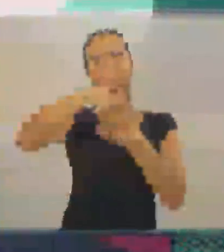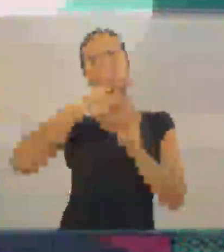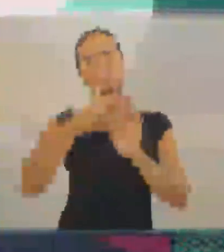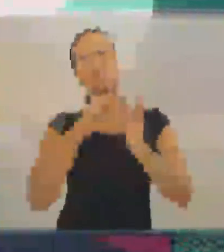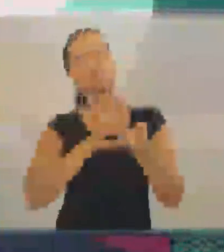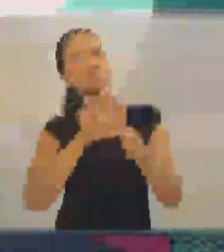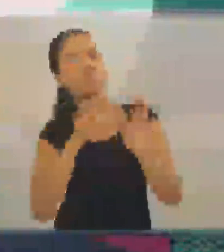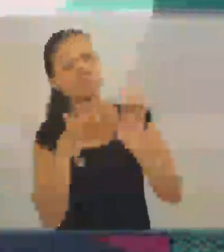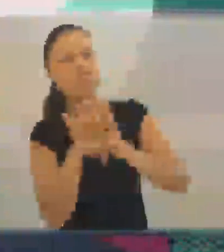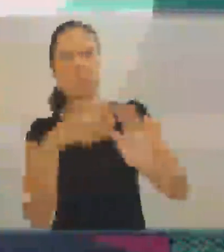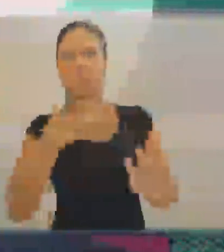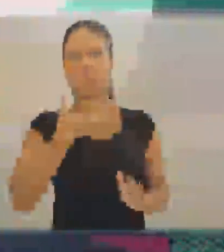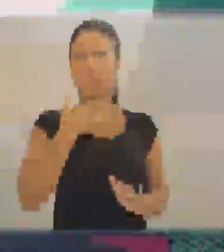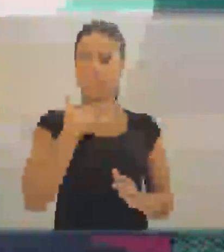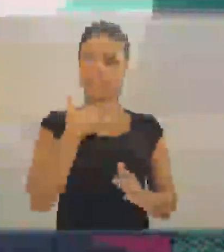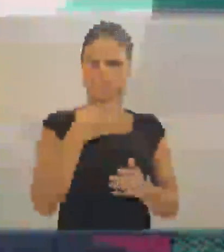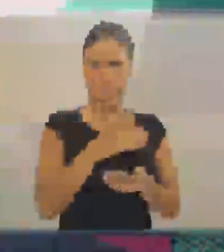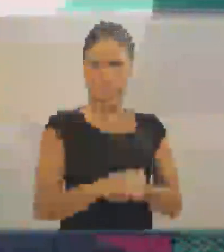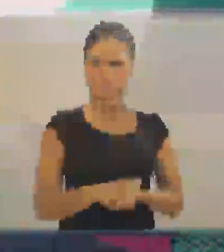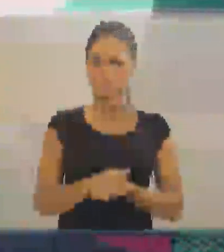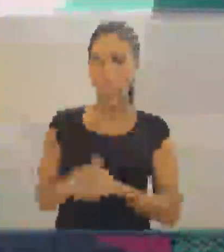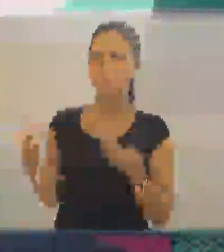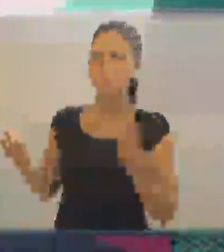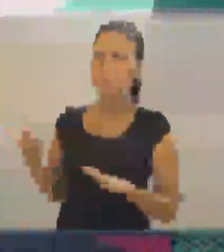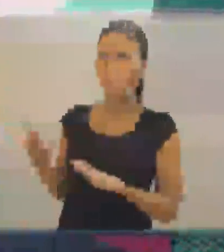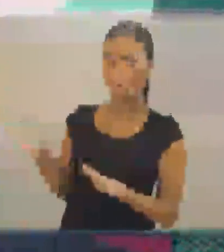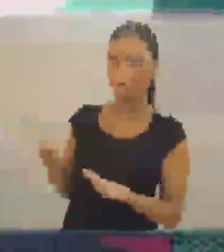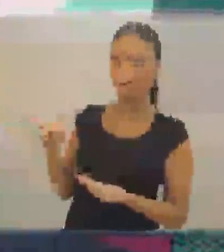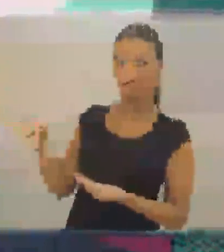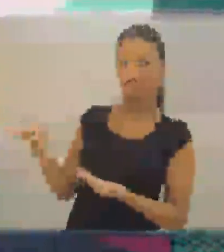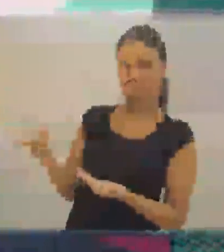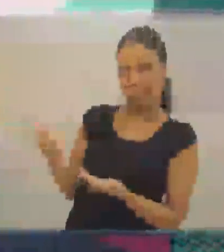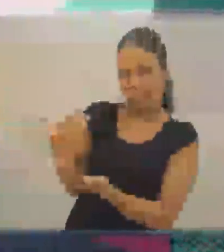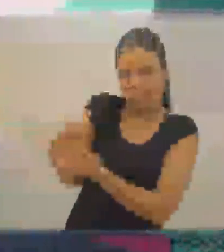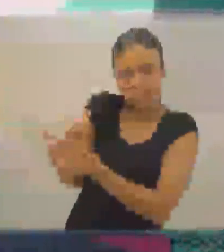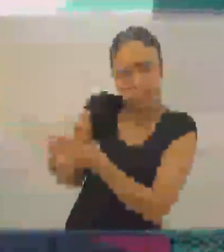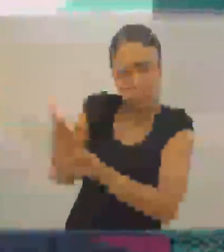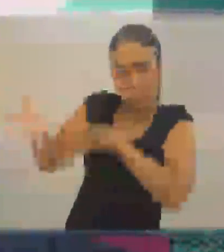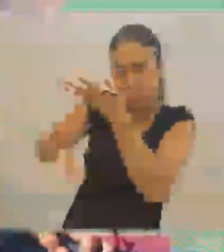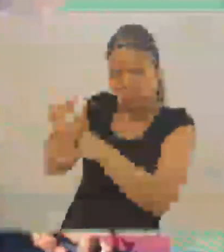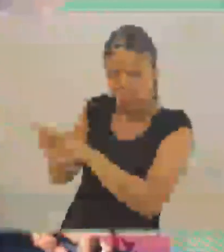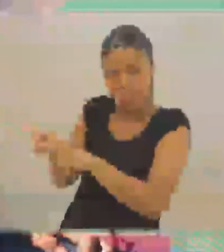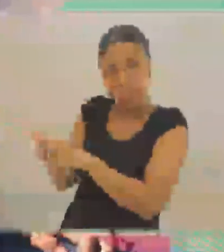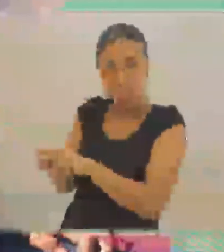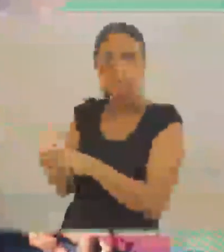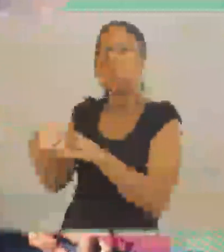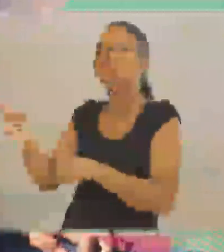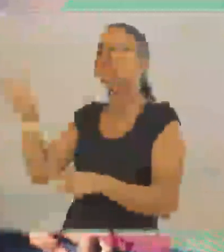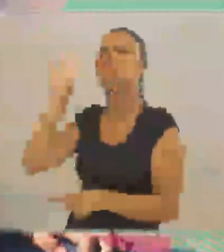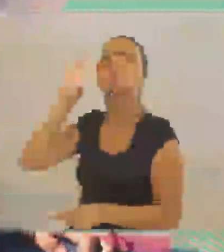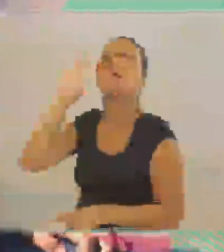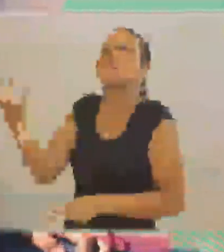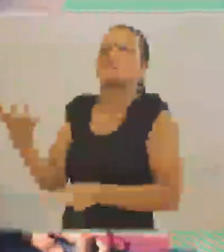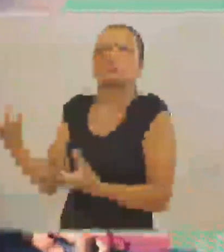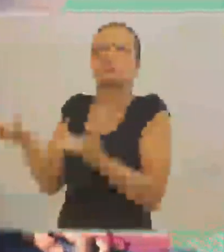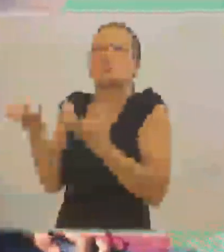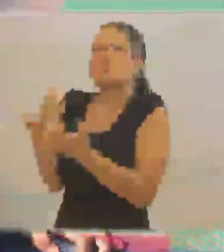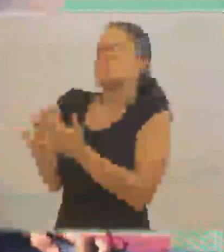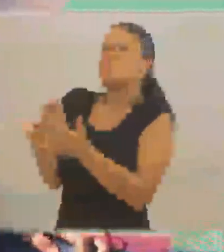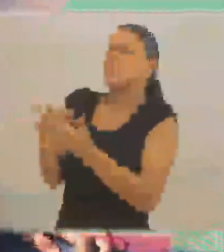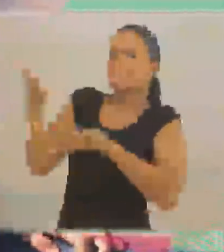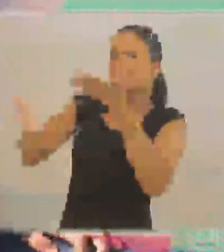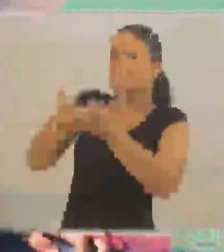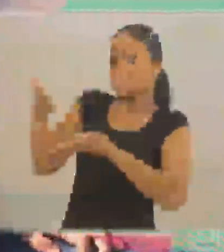comecei as aulas de voz, de canto, que trabalharam com a minha voz. Agora você está aprendendo Libras também.